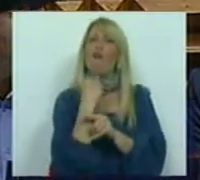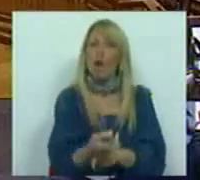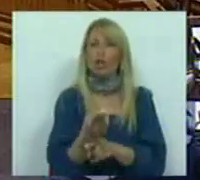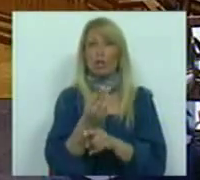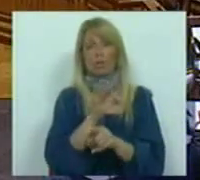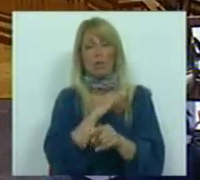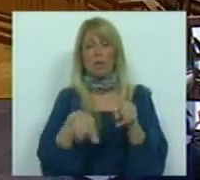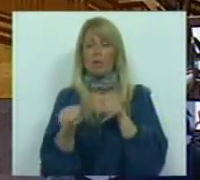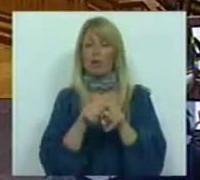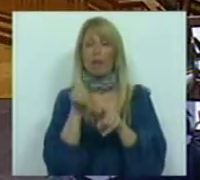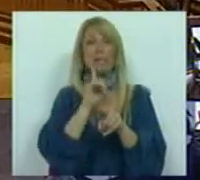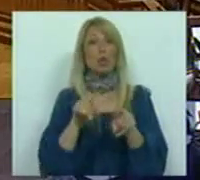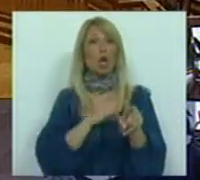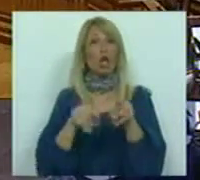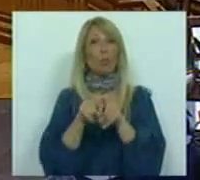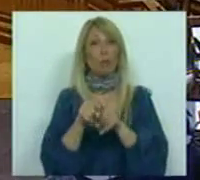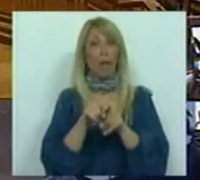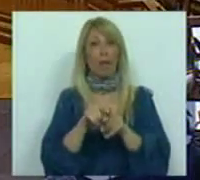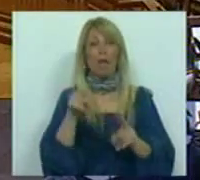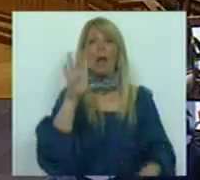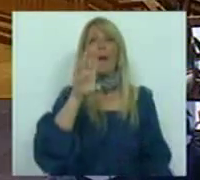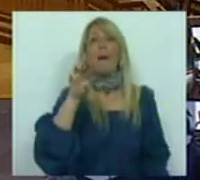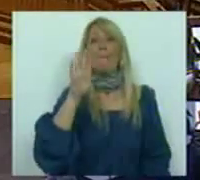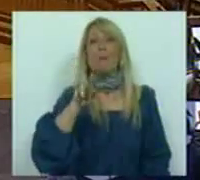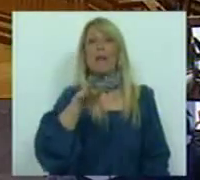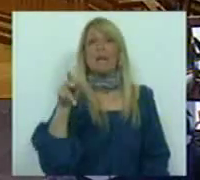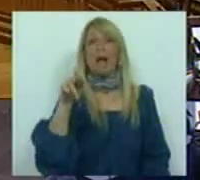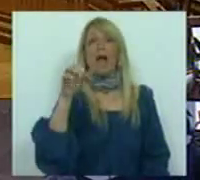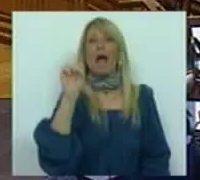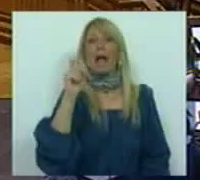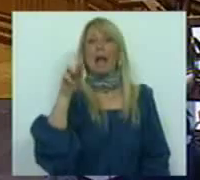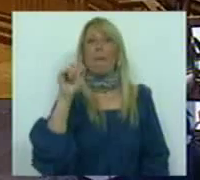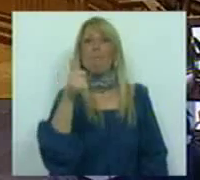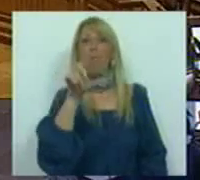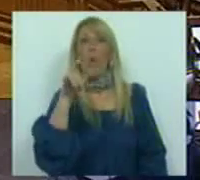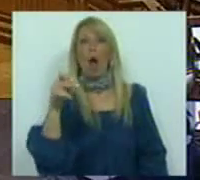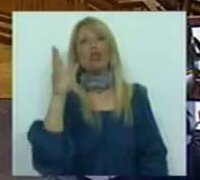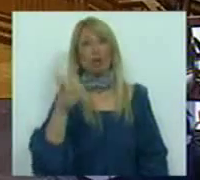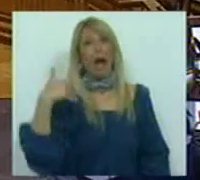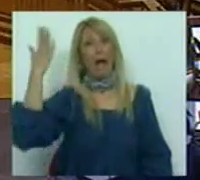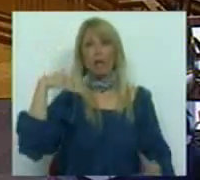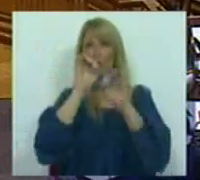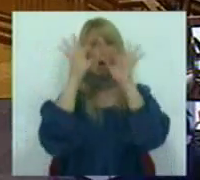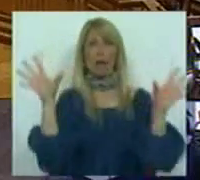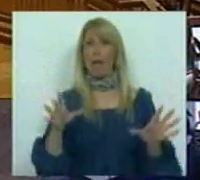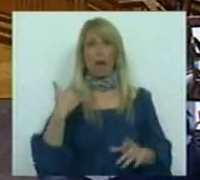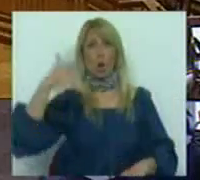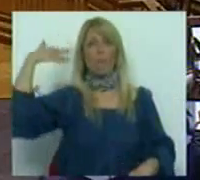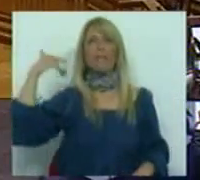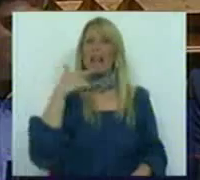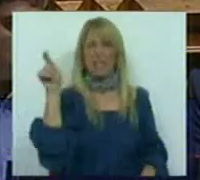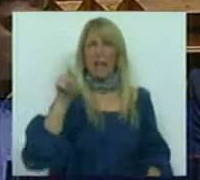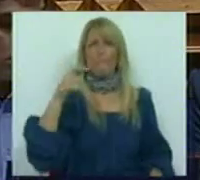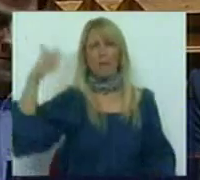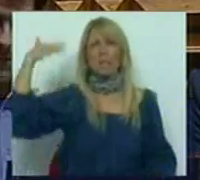Deputada Maria José Gamboa aí sentada ao seu lado, já foi clara sobre estas matérias no passado. Diz a Deputada Maria José Gamboa há alguns meses